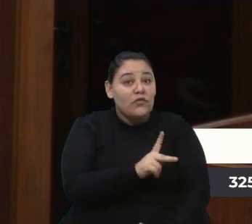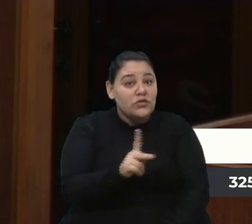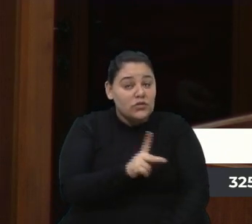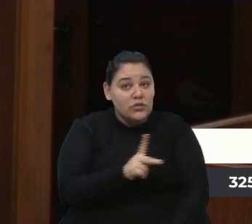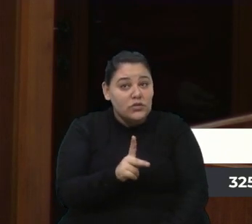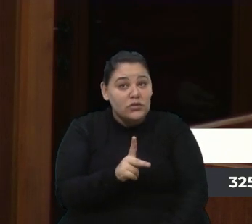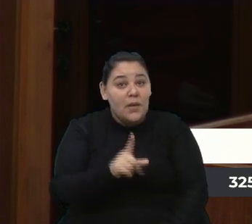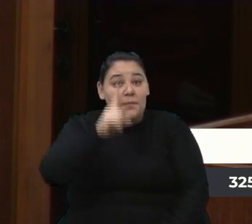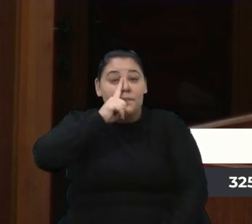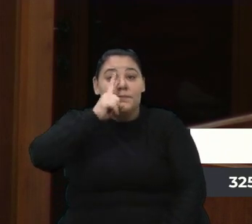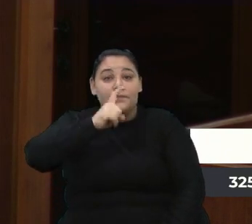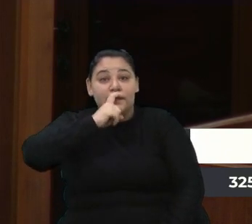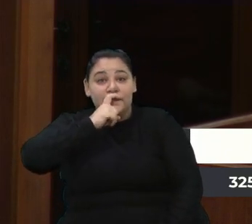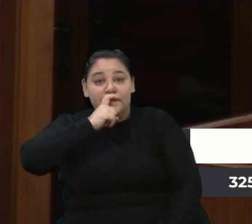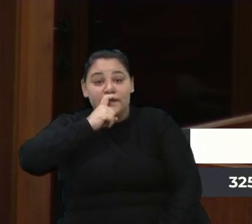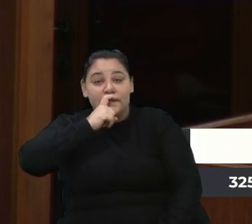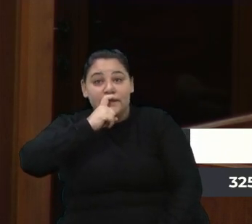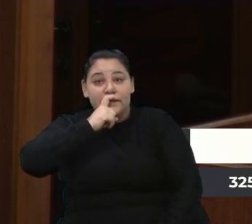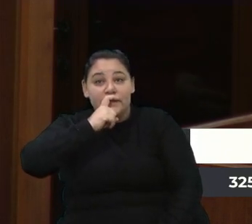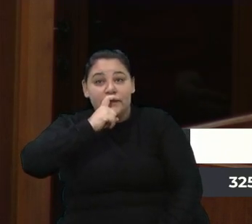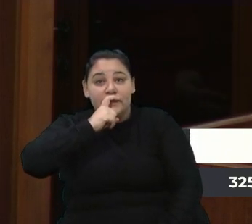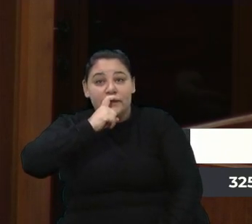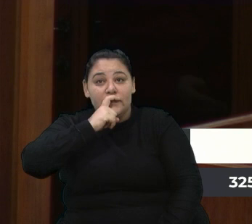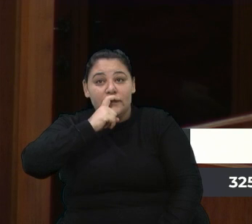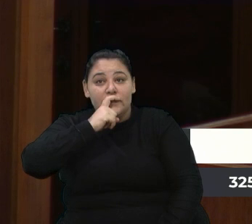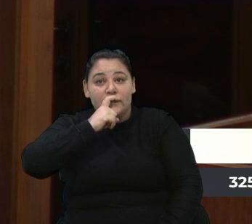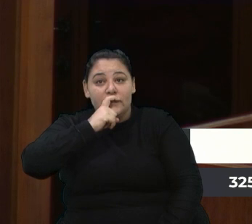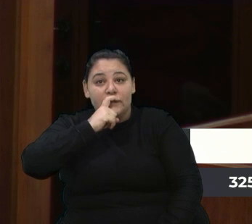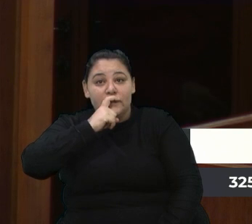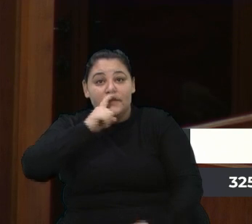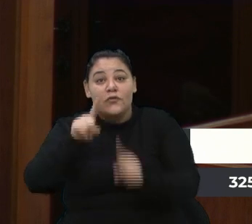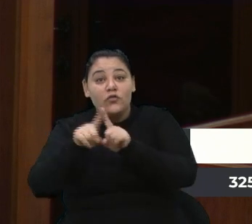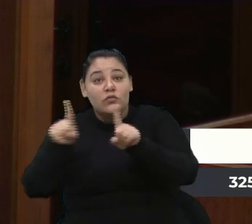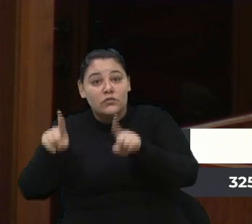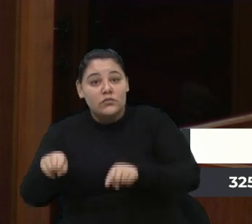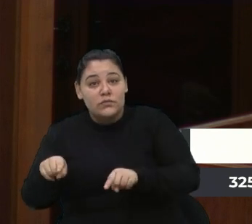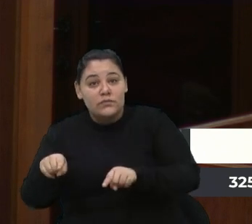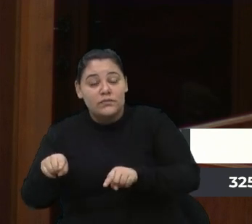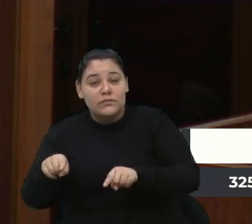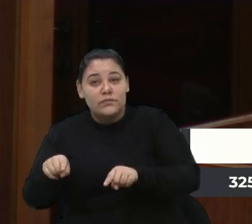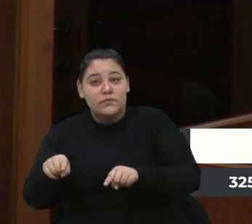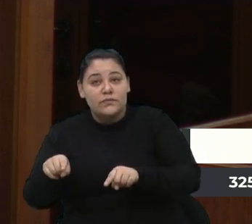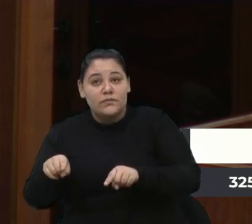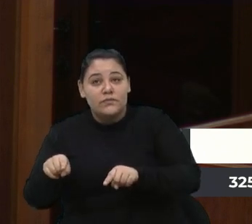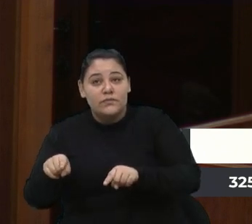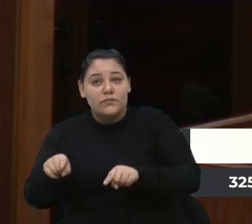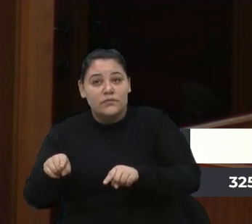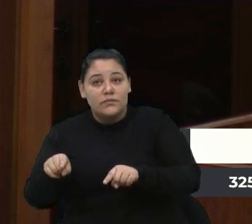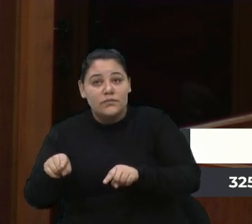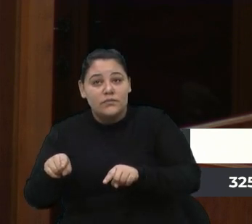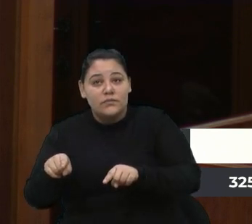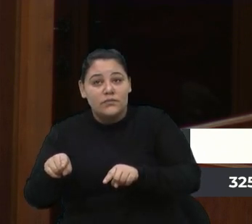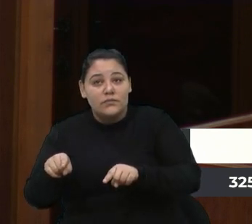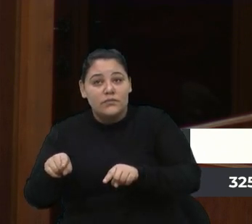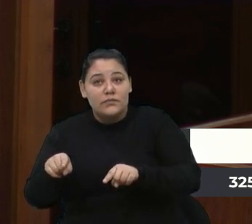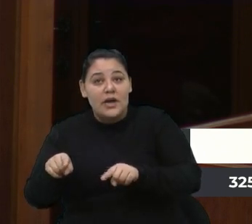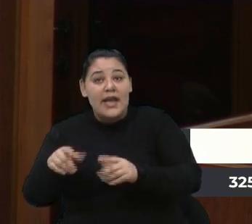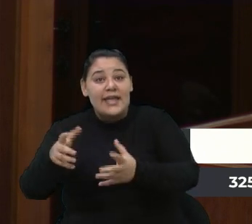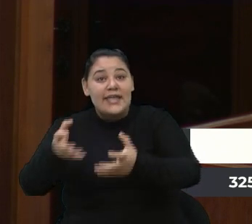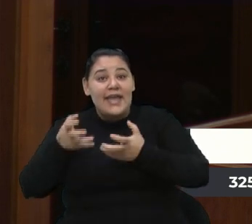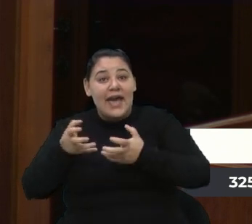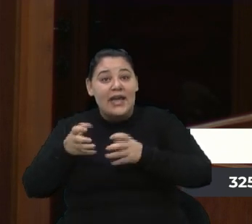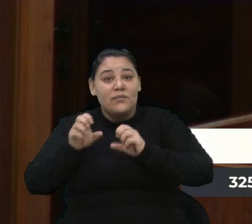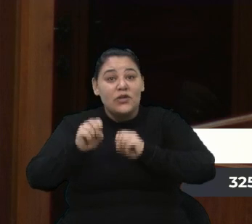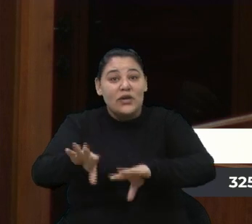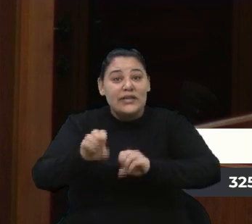pais, mães, funcionários, que querem uma educação